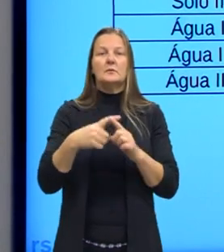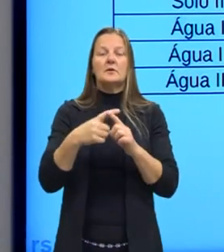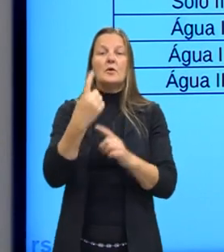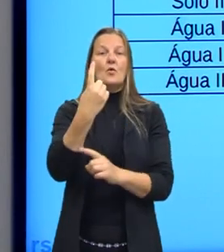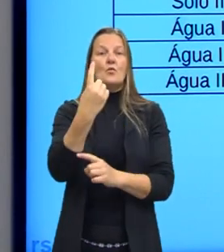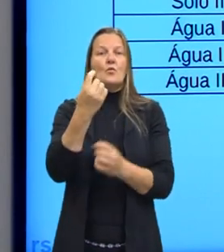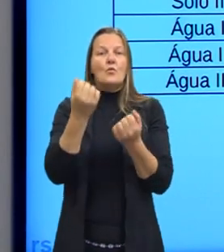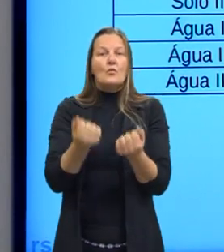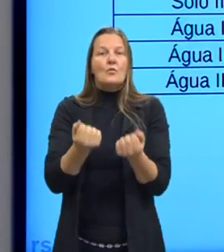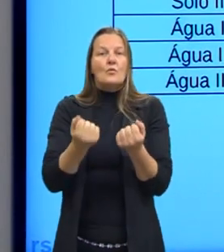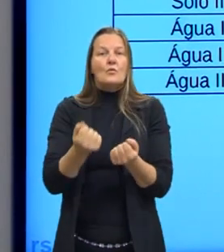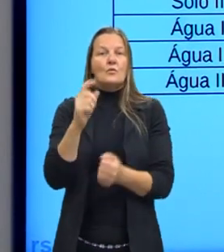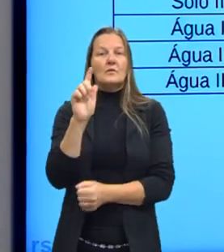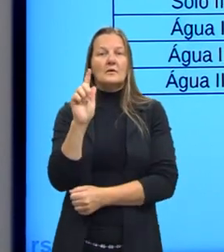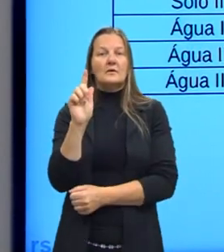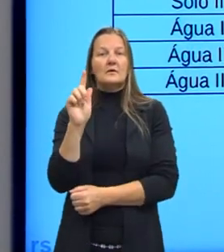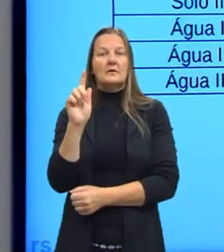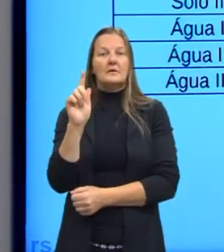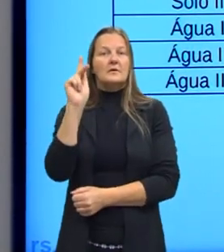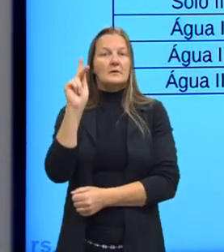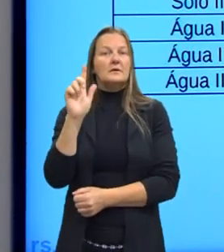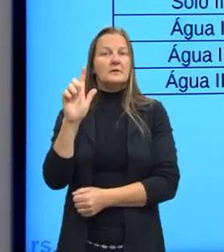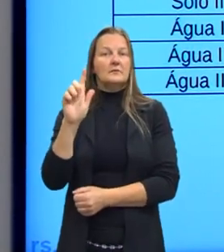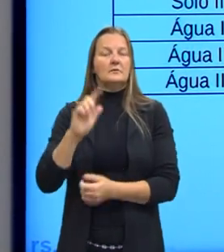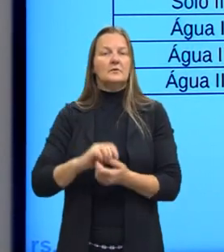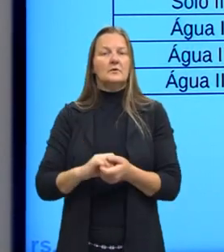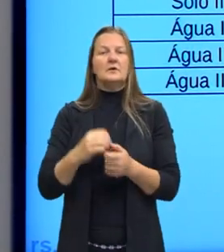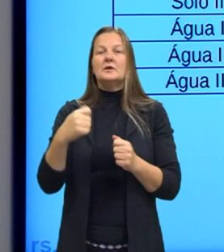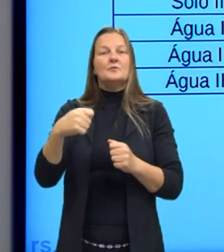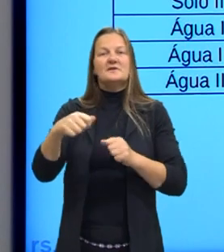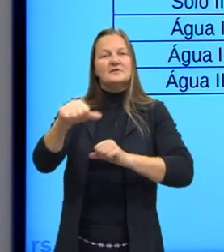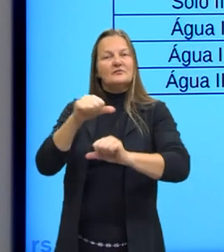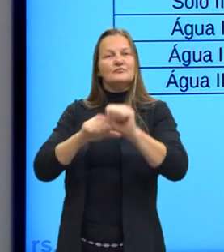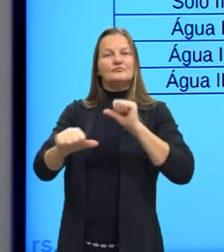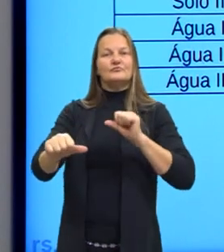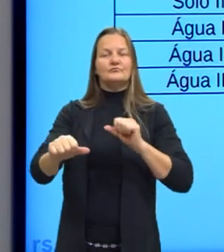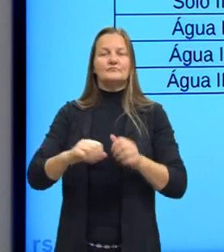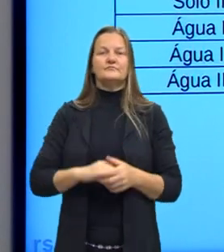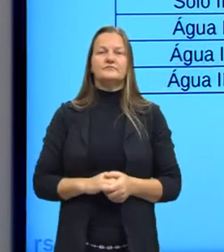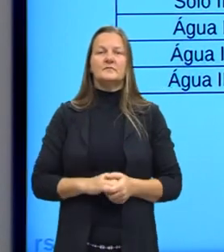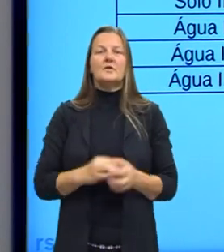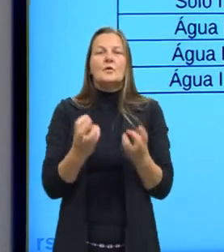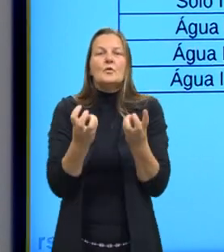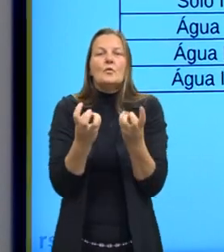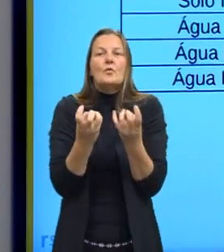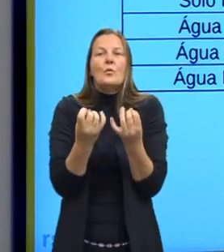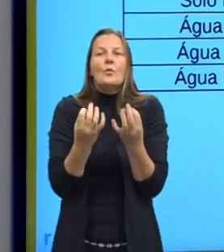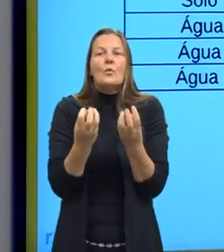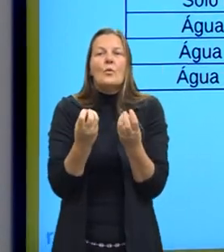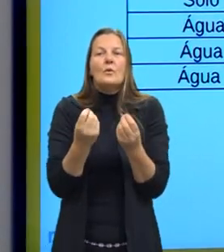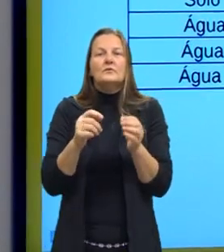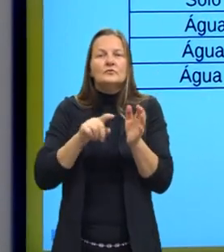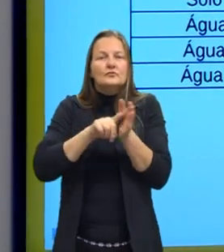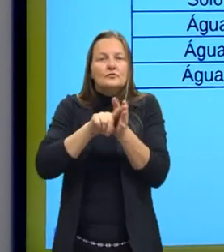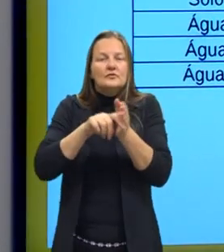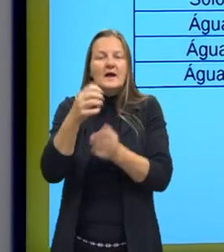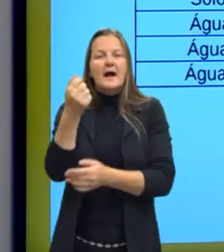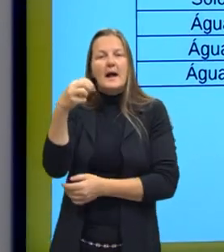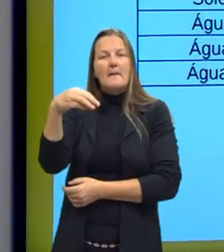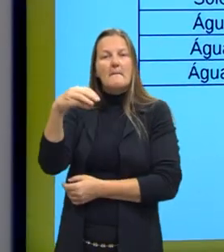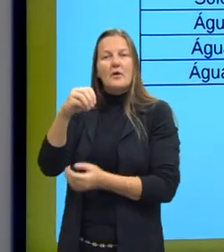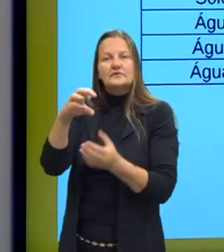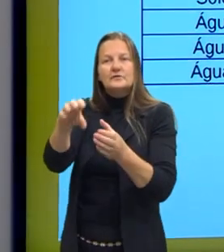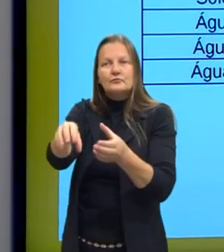quilo, então eu preciso fazer essa conversão. Então, quantos miligramas eu vou ter que ter nessa amostra, porque a minha amostra não tem este um quilo que está me